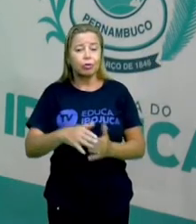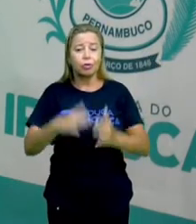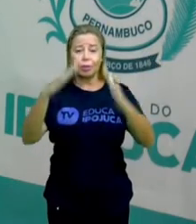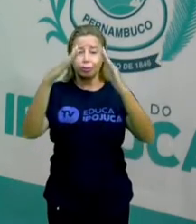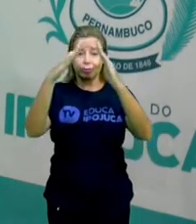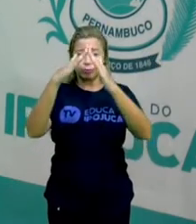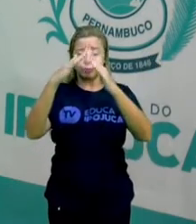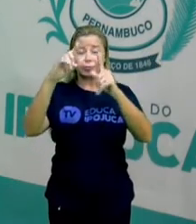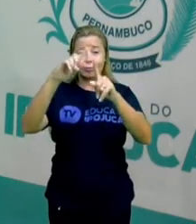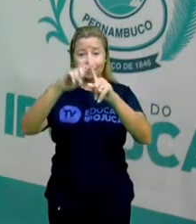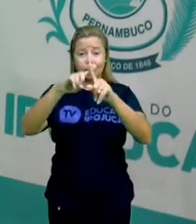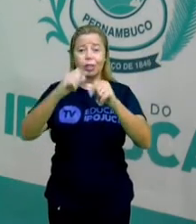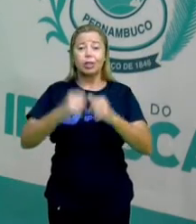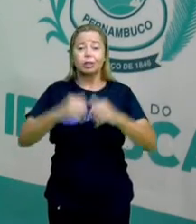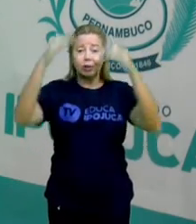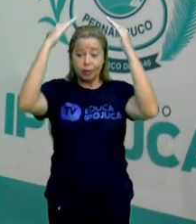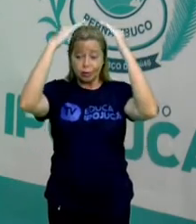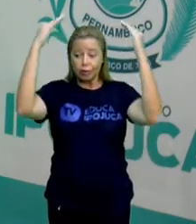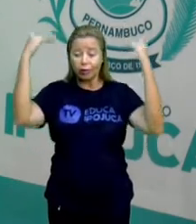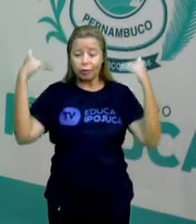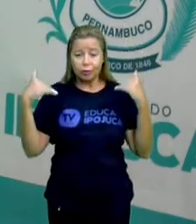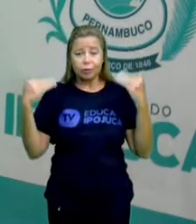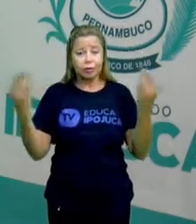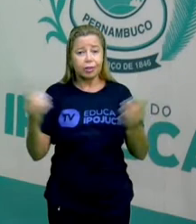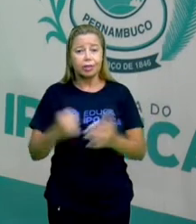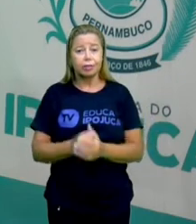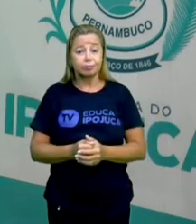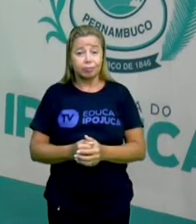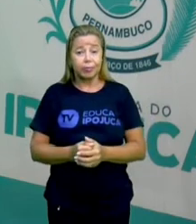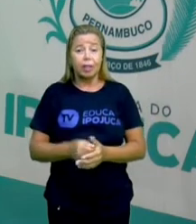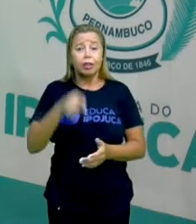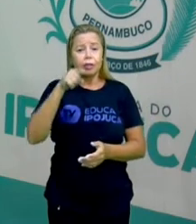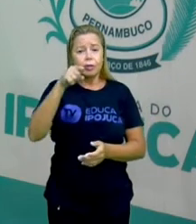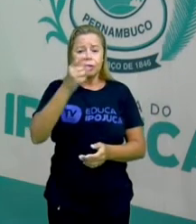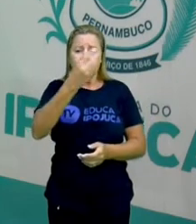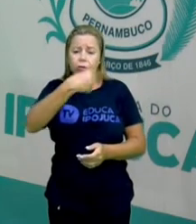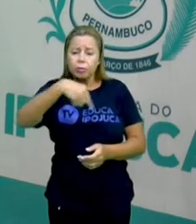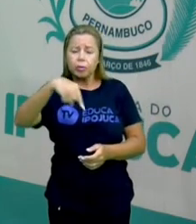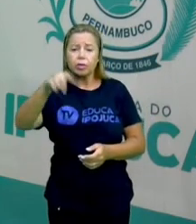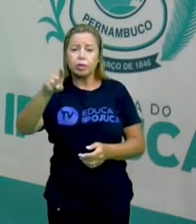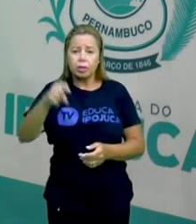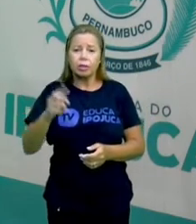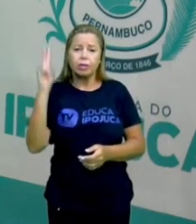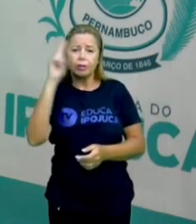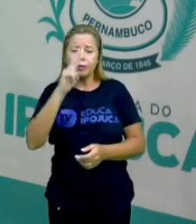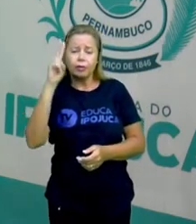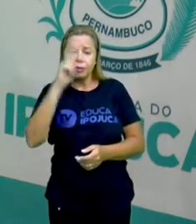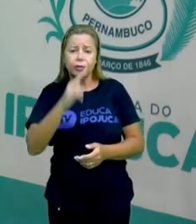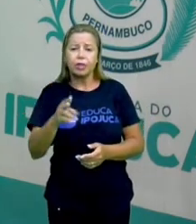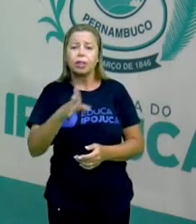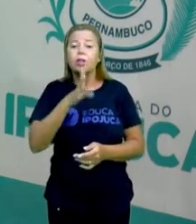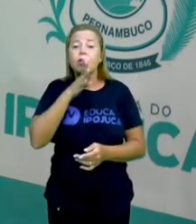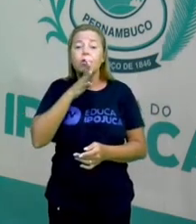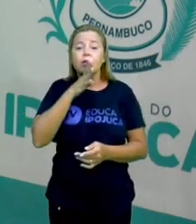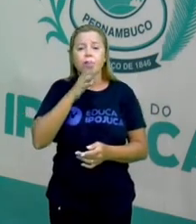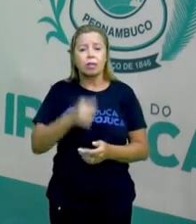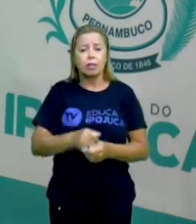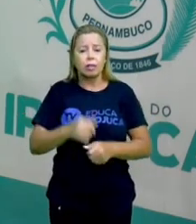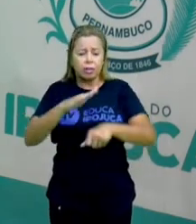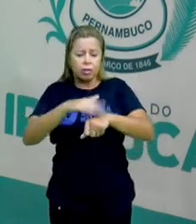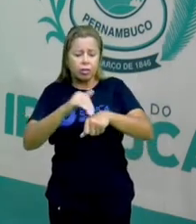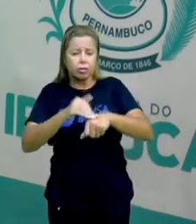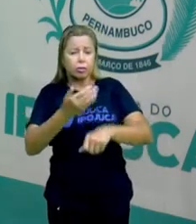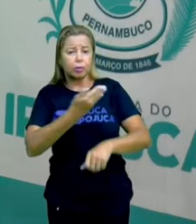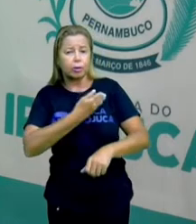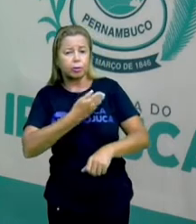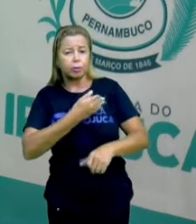Vocês têm um museu próximo de vocês, que vocês podem estar conhecendo e levando pessoas conhecidas de vocês a terem